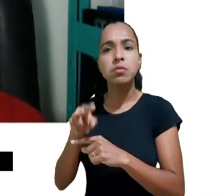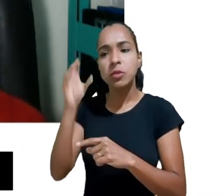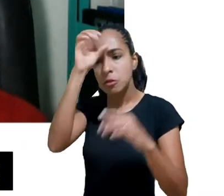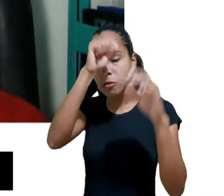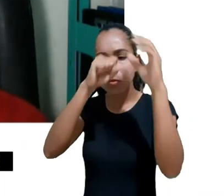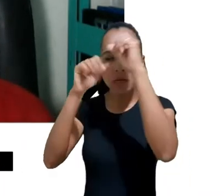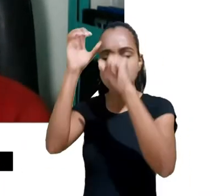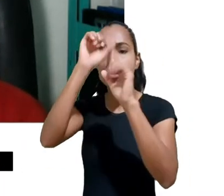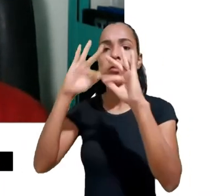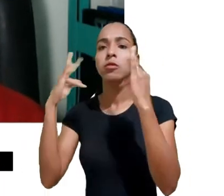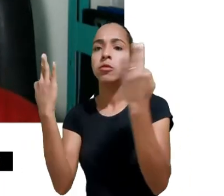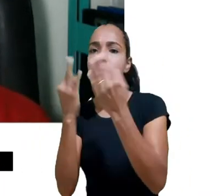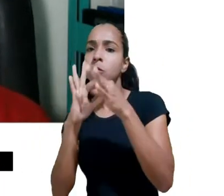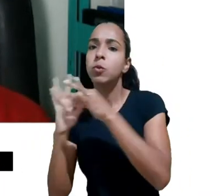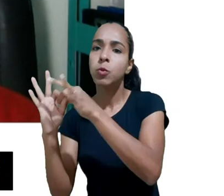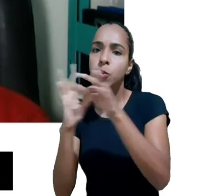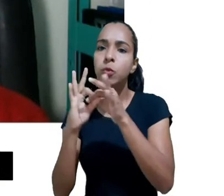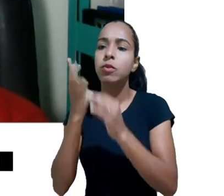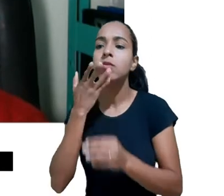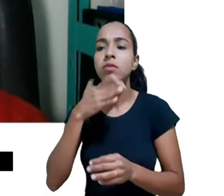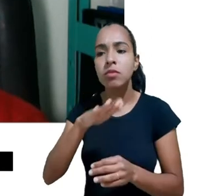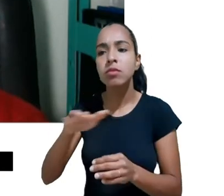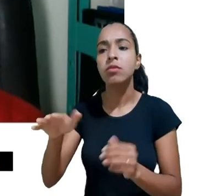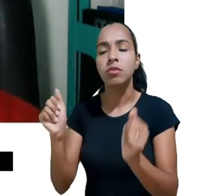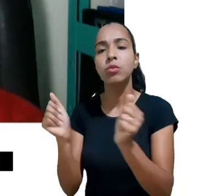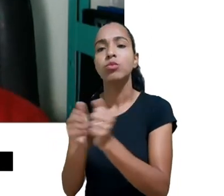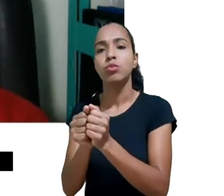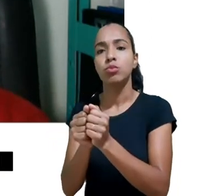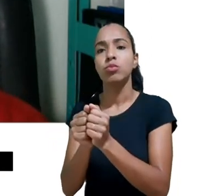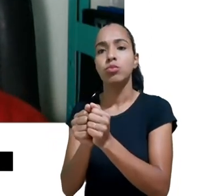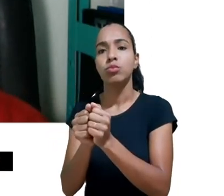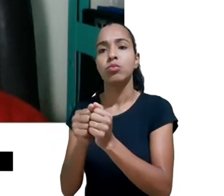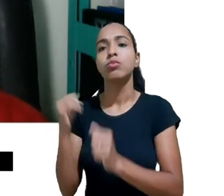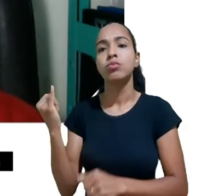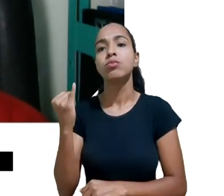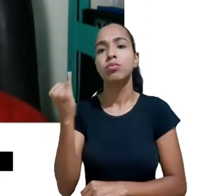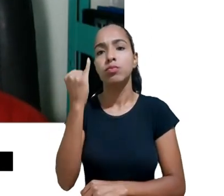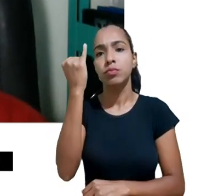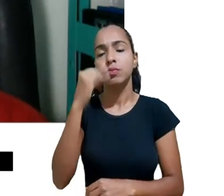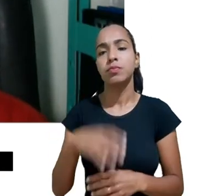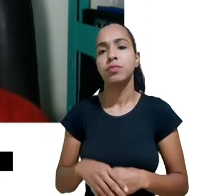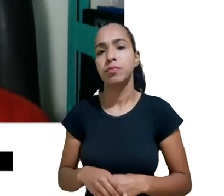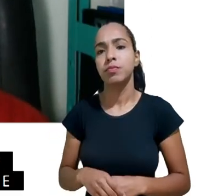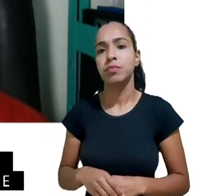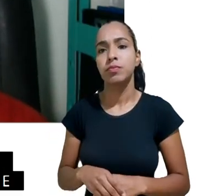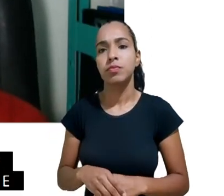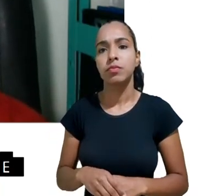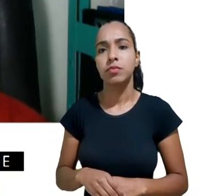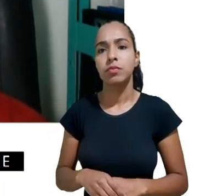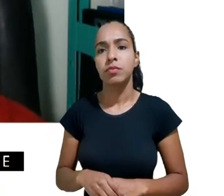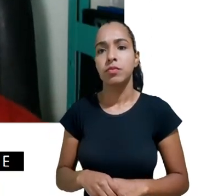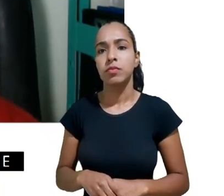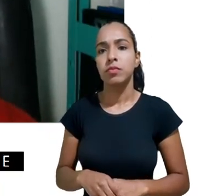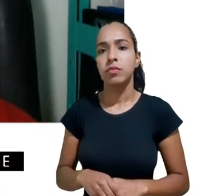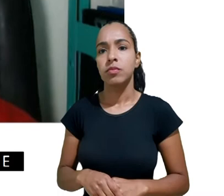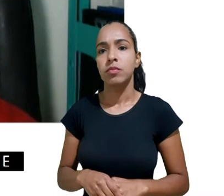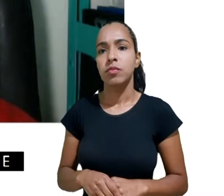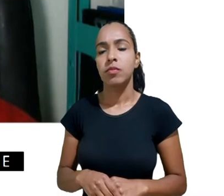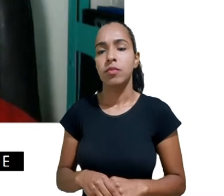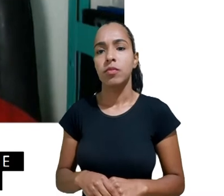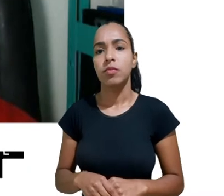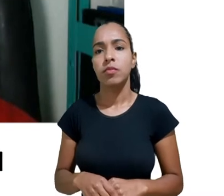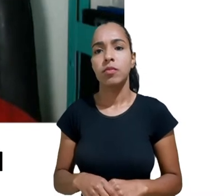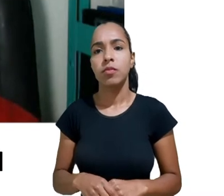esse é um ambiente que inclusive permite o exercício desde o início de todos esses direitos por